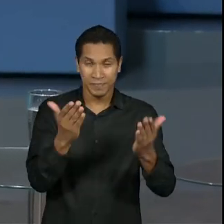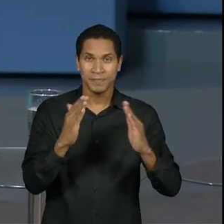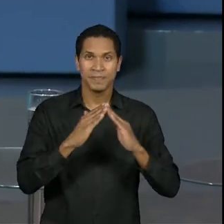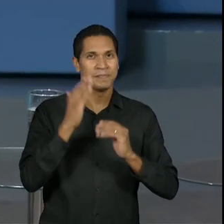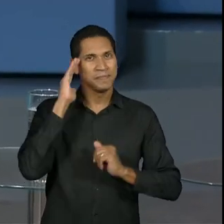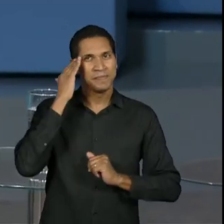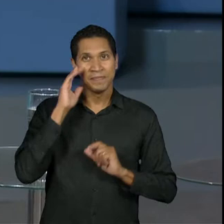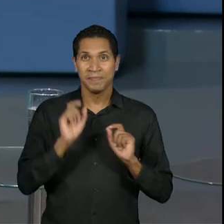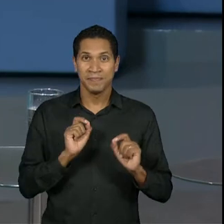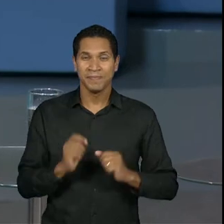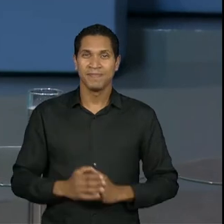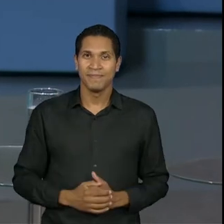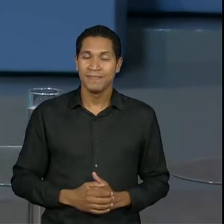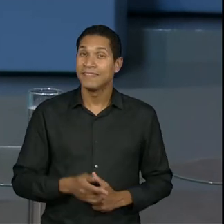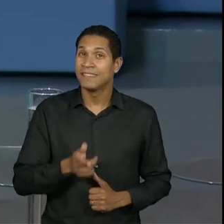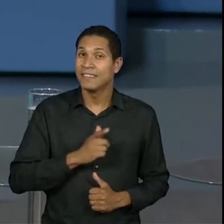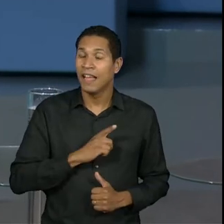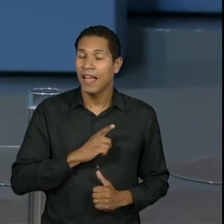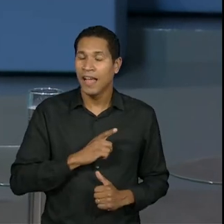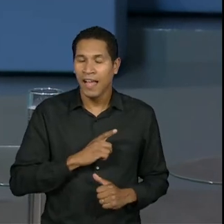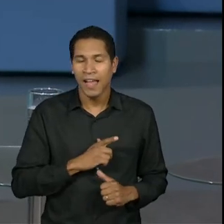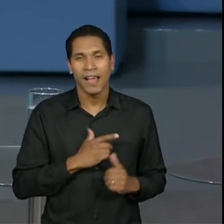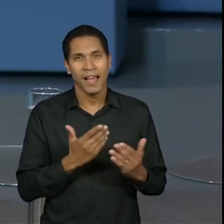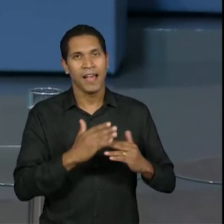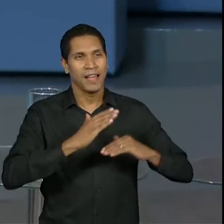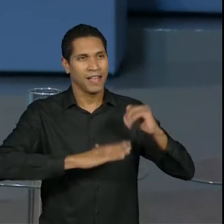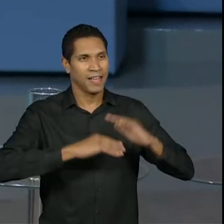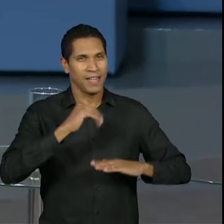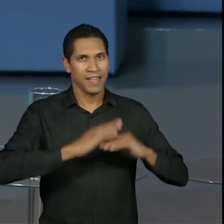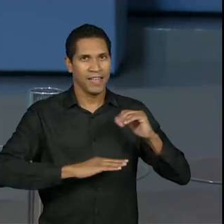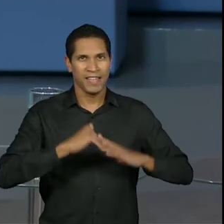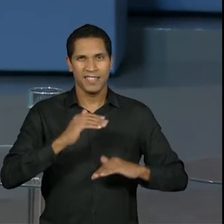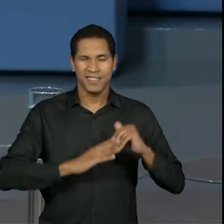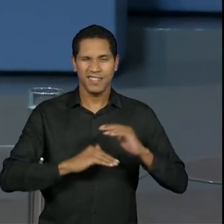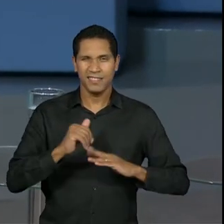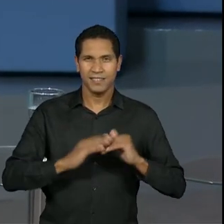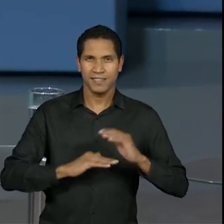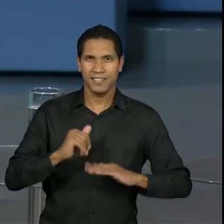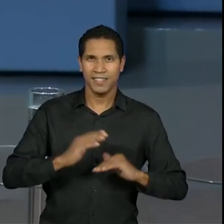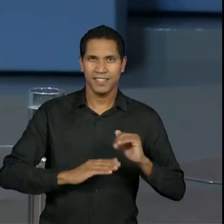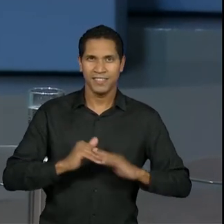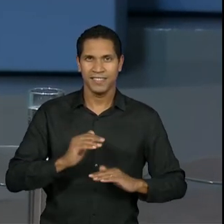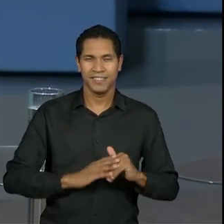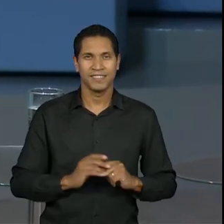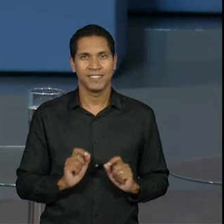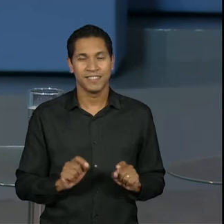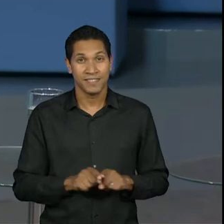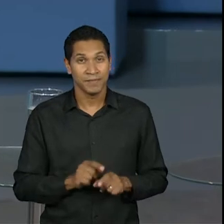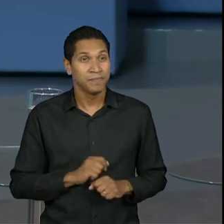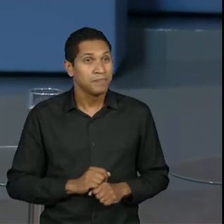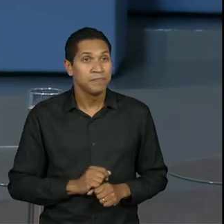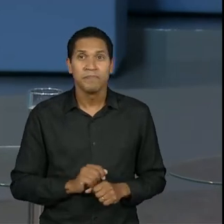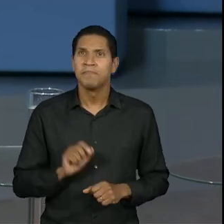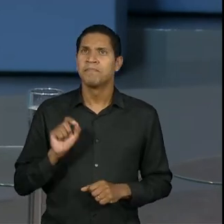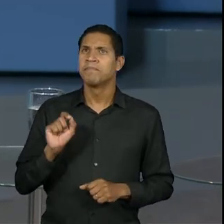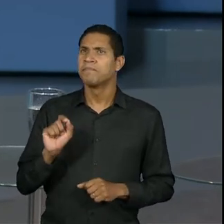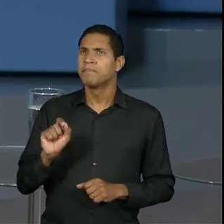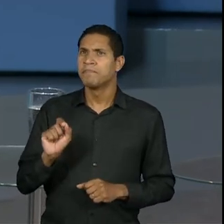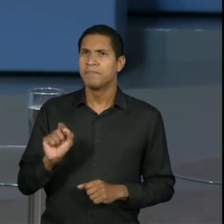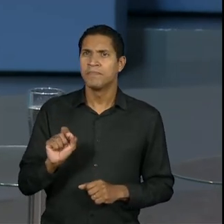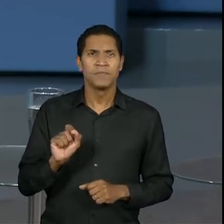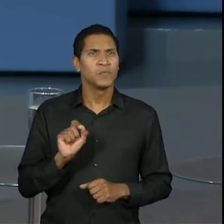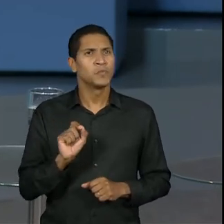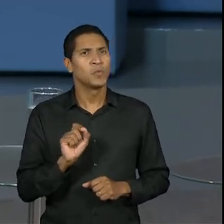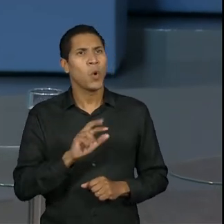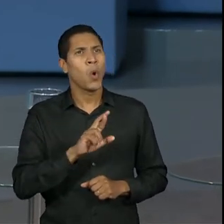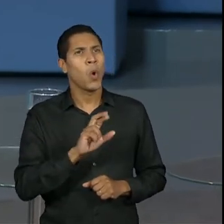Então, a gente tem as atividades práticas profissionais, né? Então, assim, Roberto, o